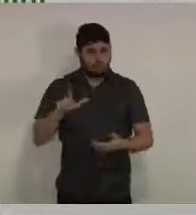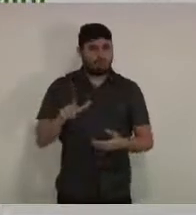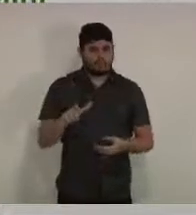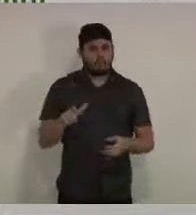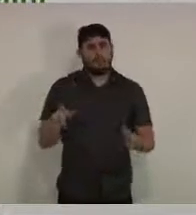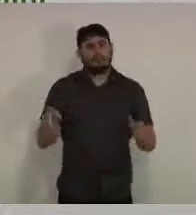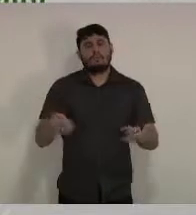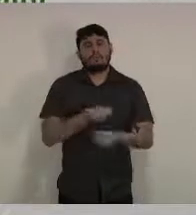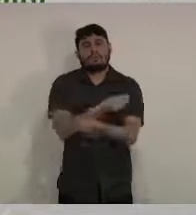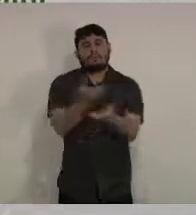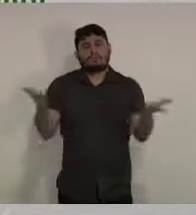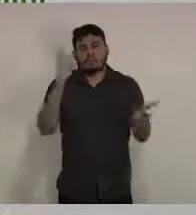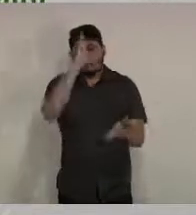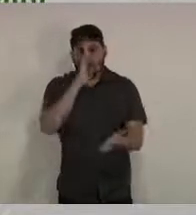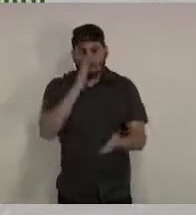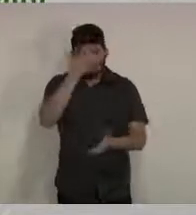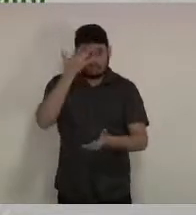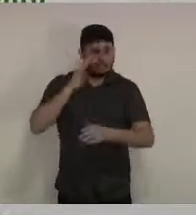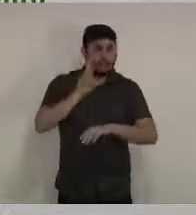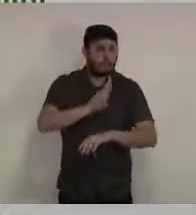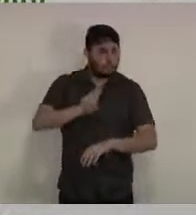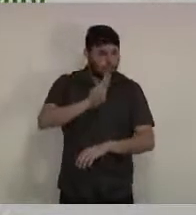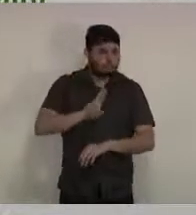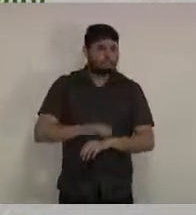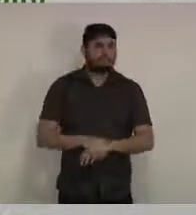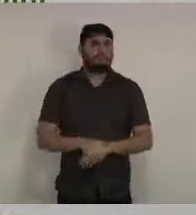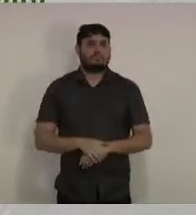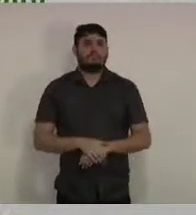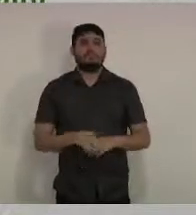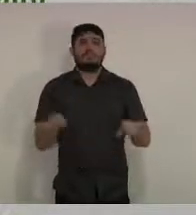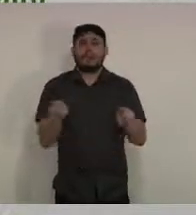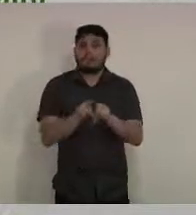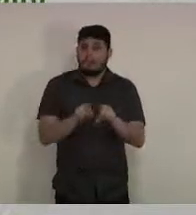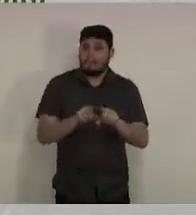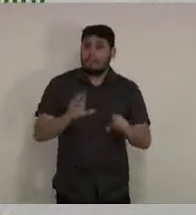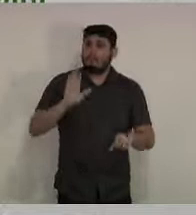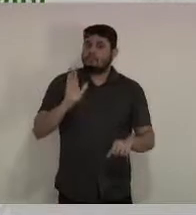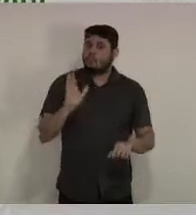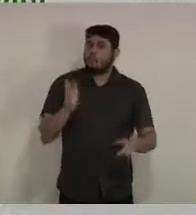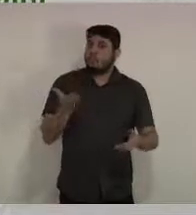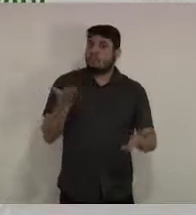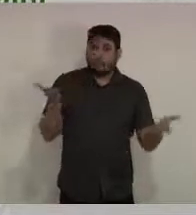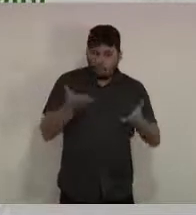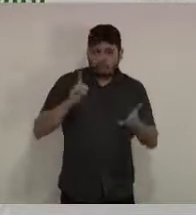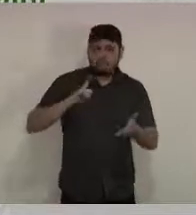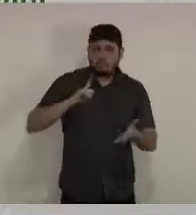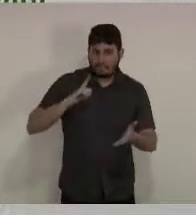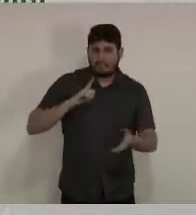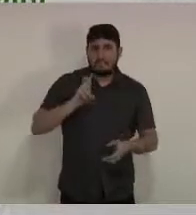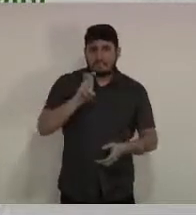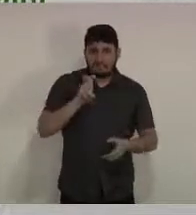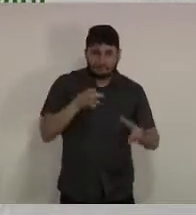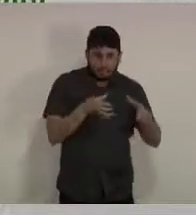A ampliação das barreiras sanitárias, hoje nós operamos com cinco barreiras sanitárias, elas agora serão vinte,